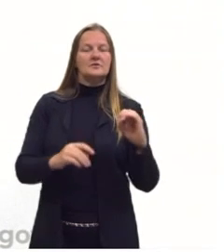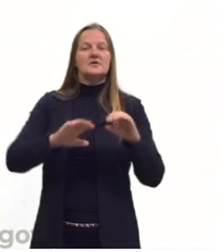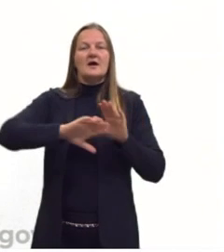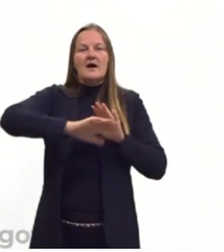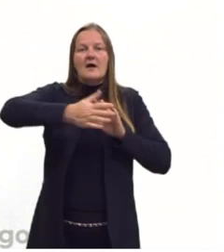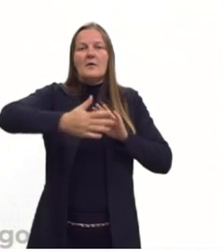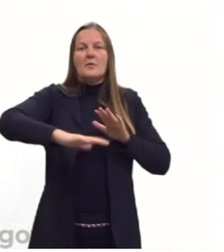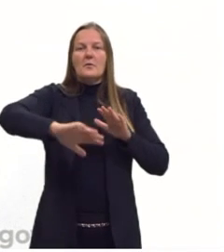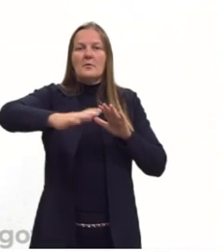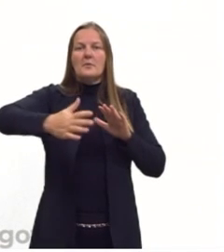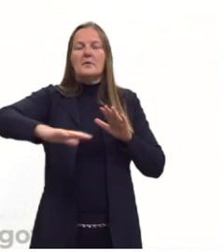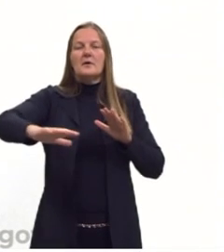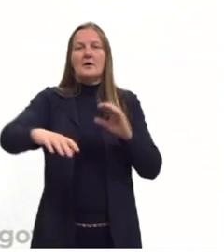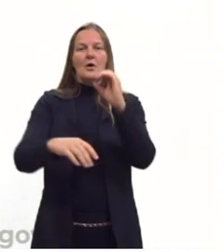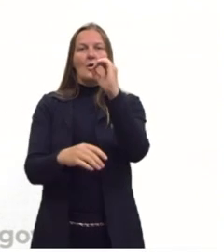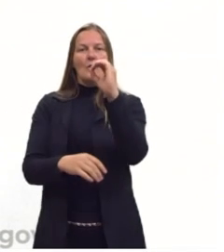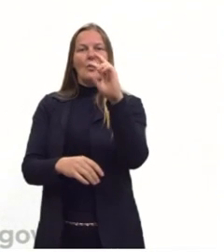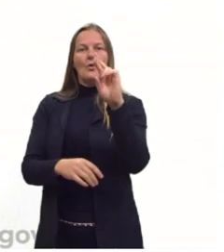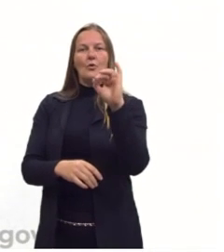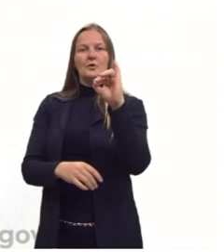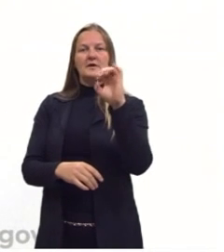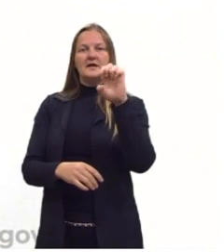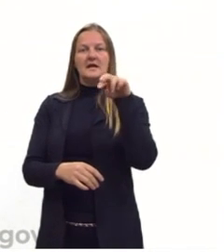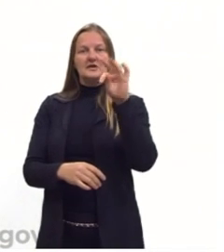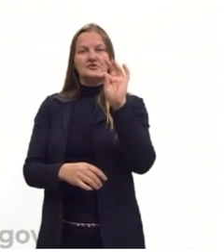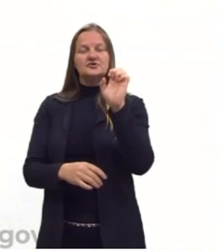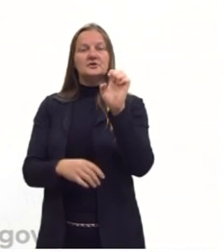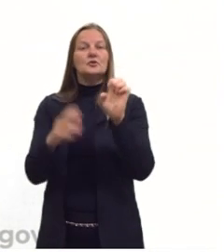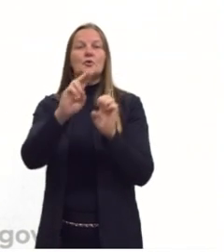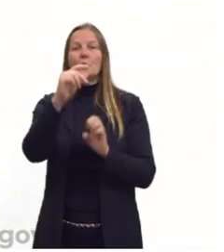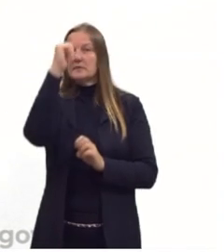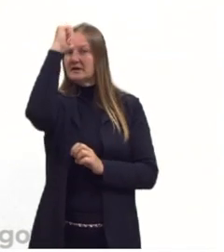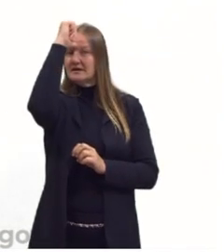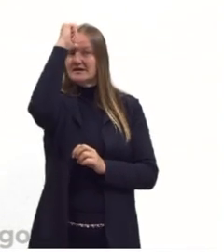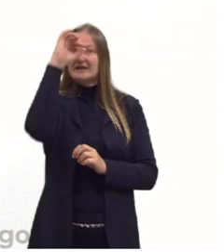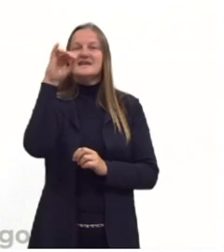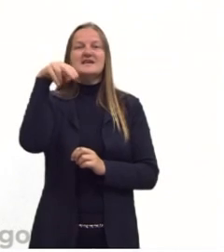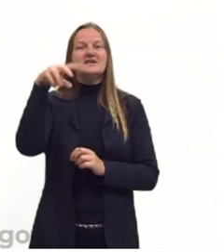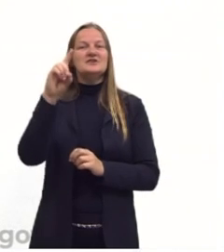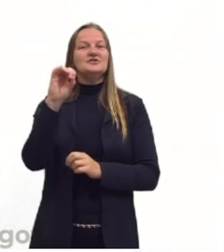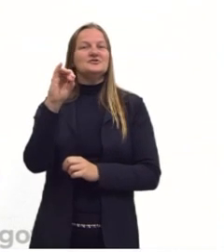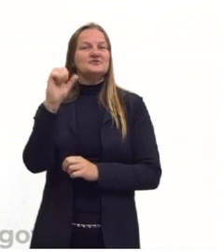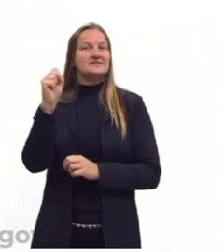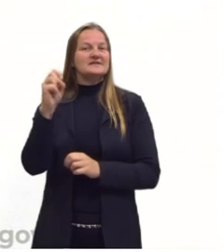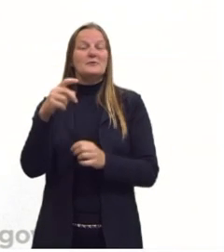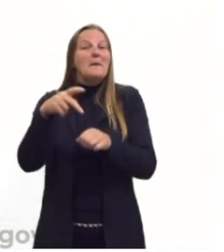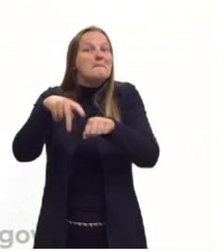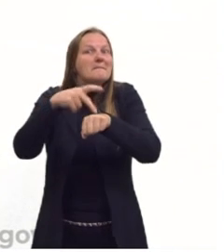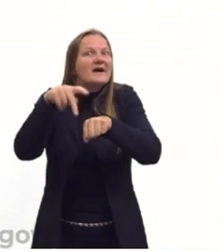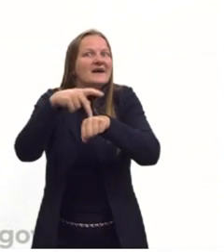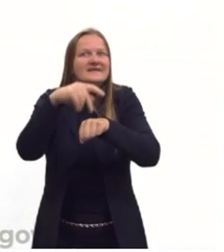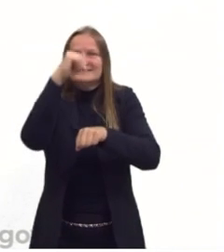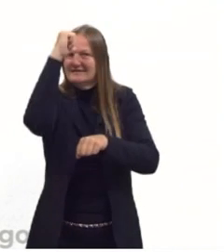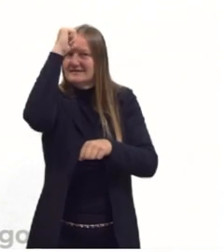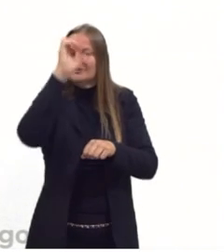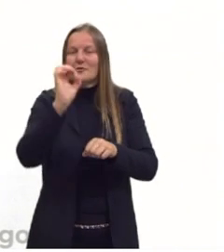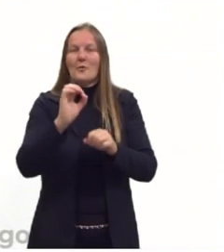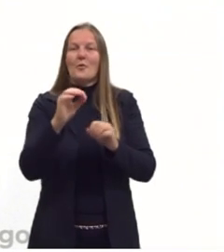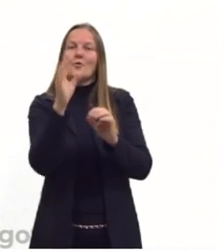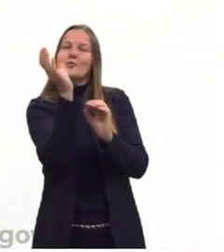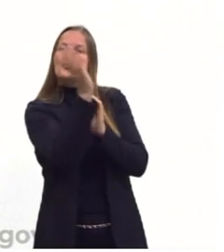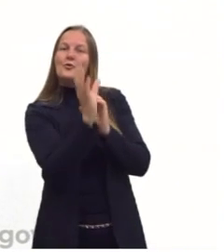Na época, eles chamavam o Oriente de As Índias. Não era especificamente o país, a Índia, mas o Oriente como um todo